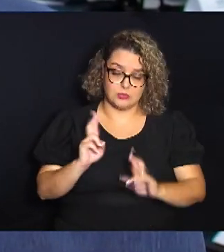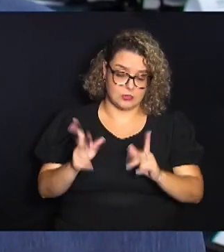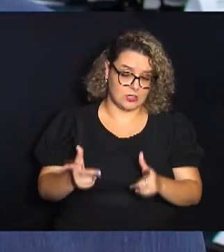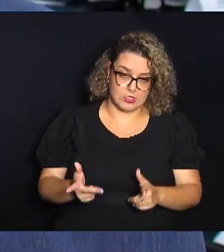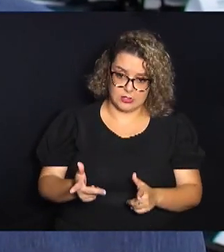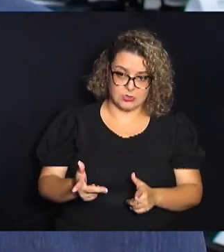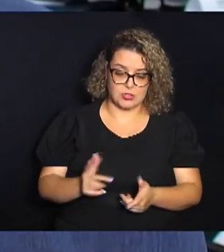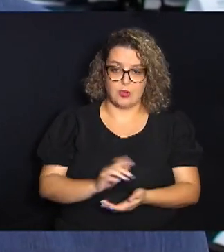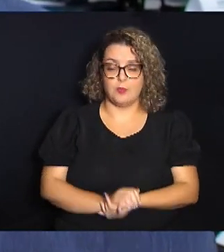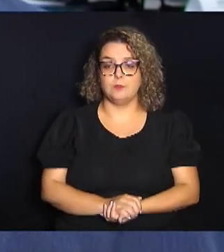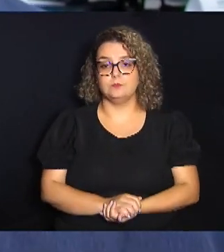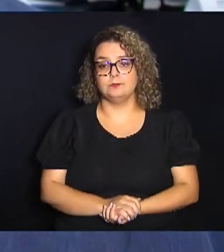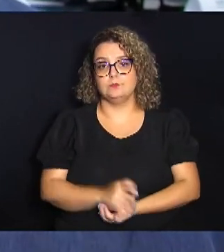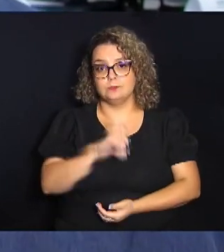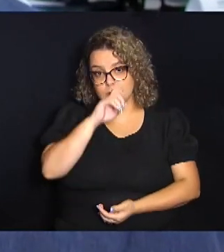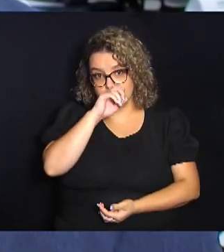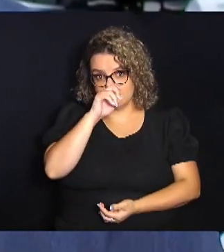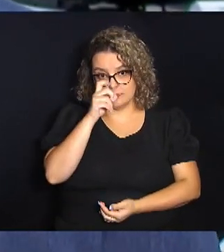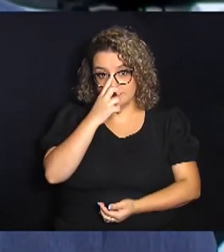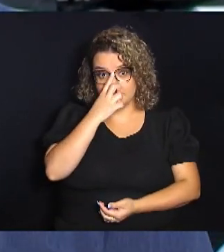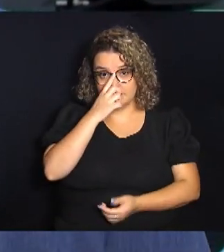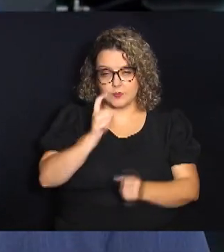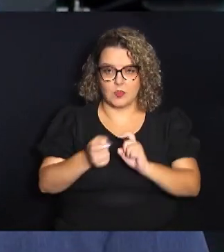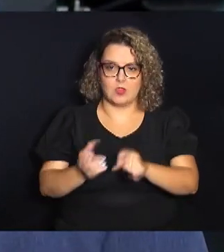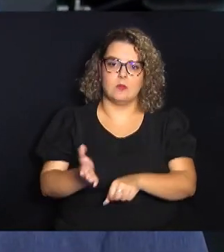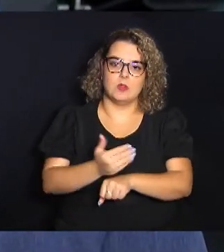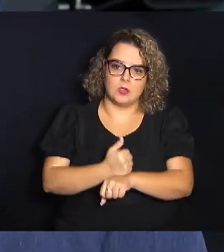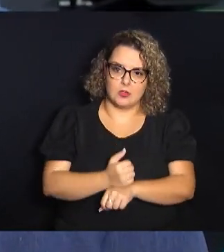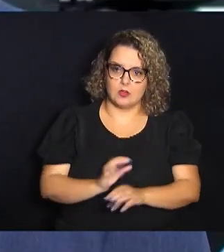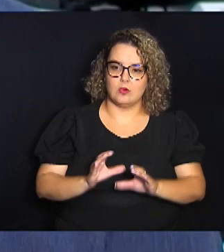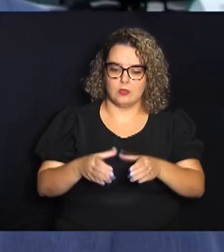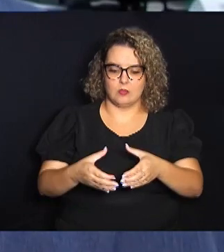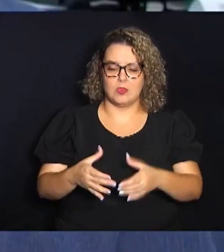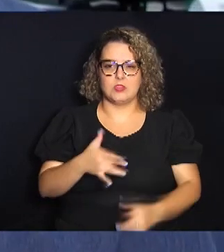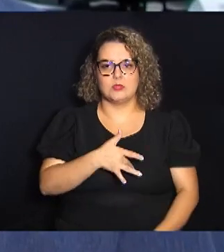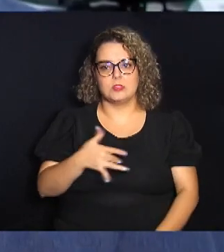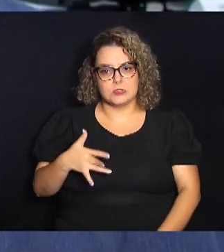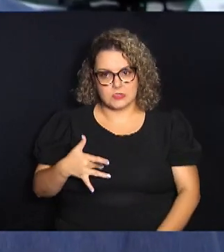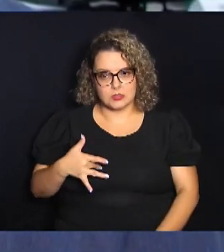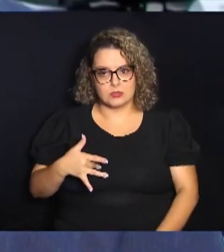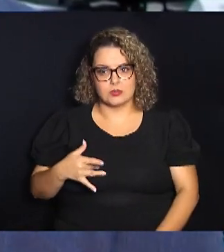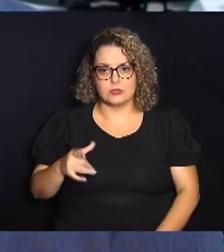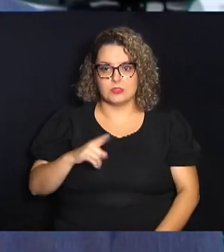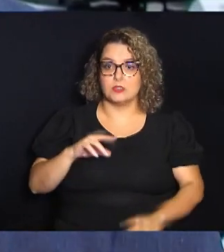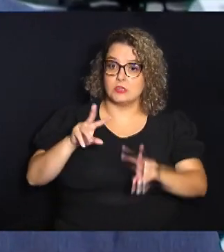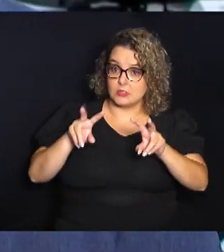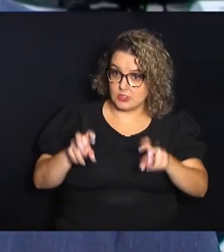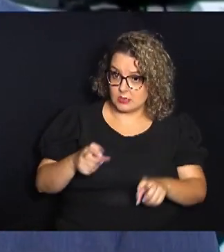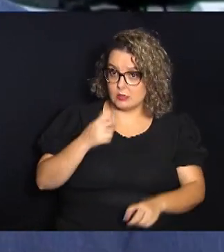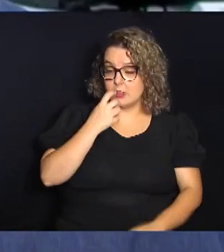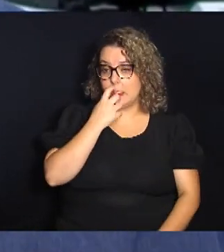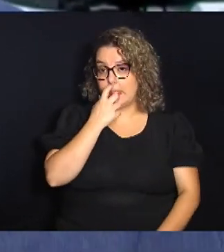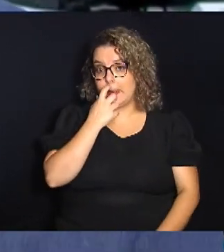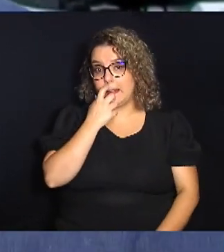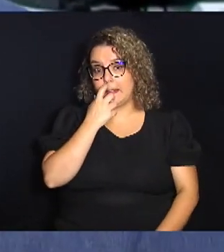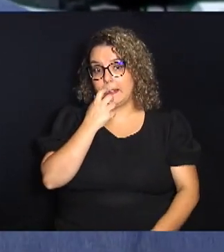né? Nos reunimos antes com o pessoal da Comissão de Saúde e tem um assunto que está